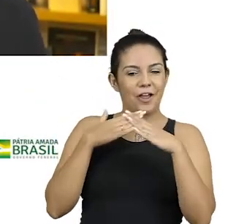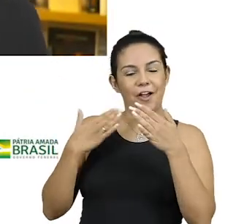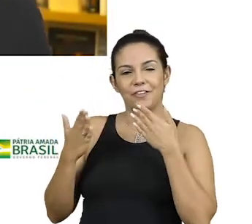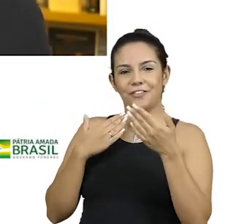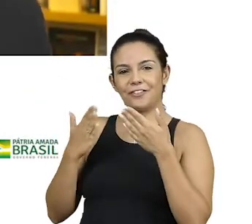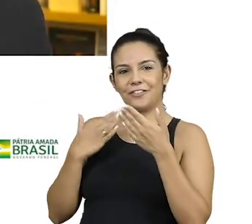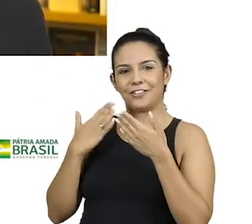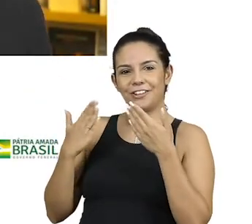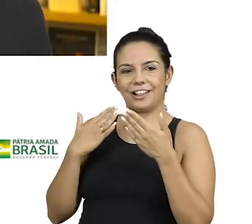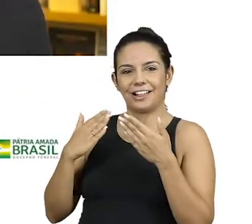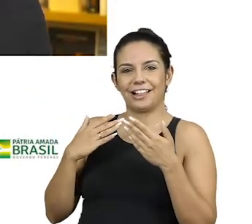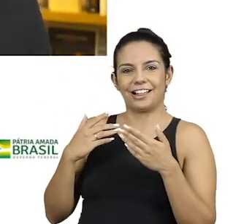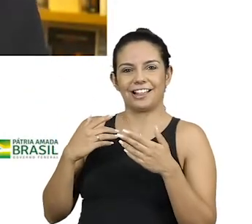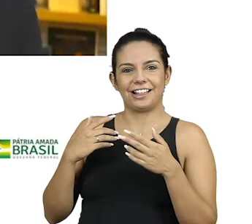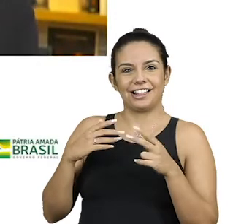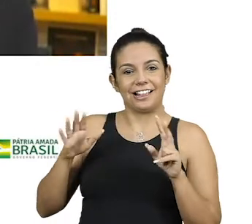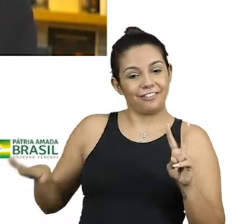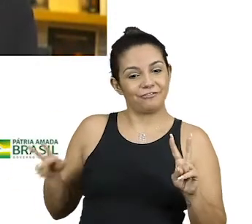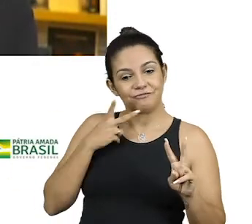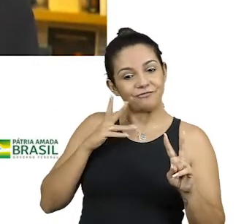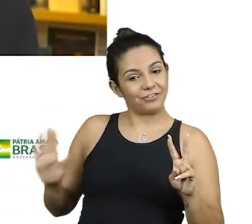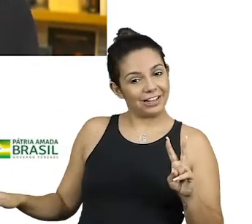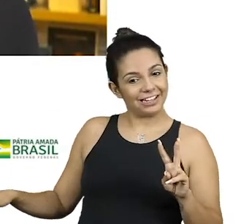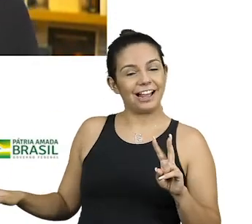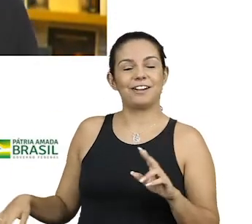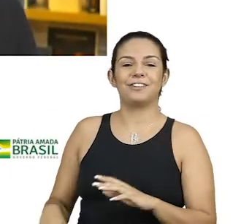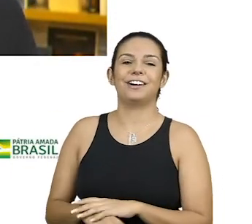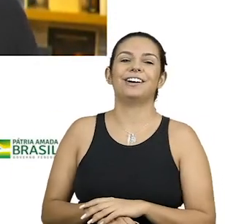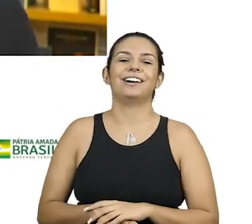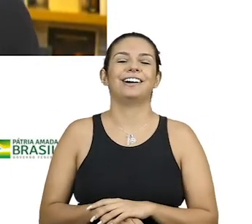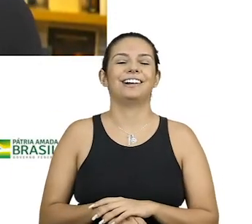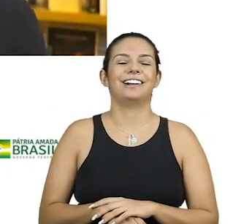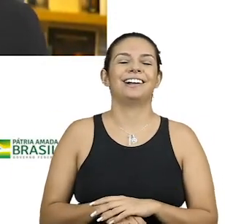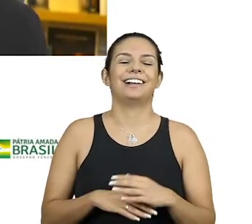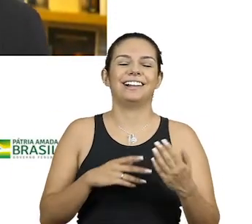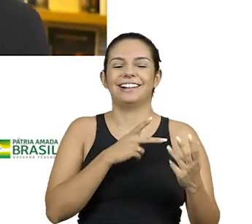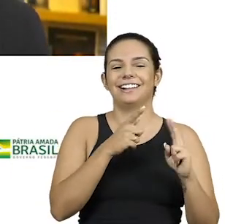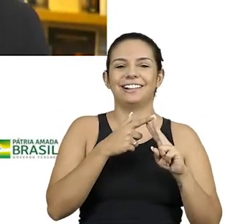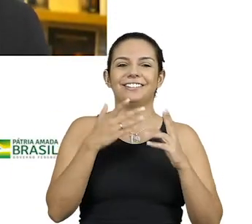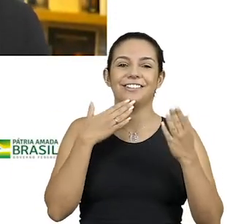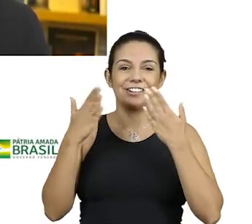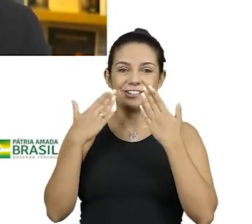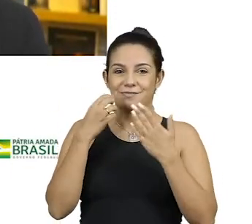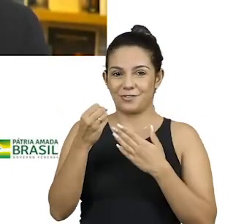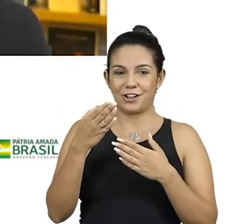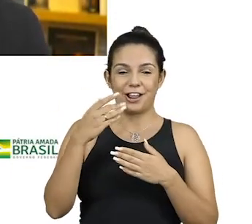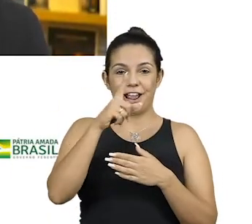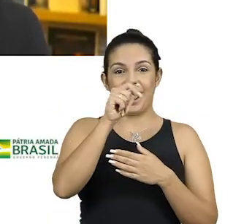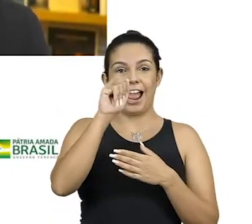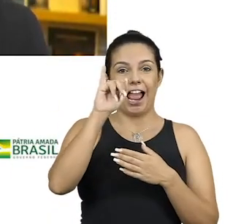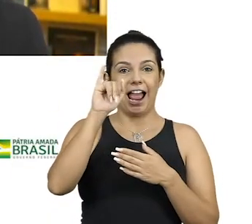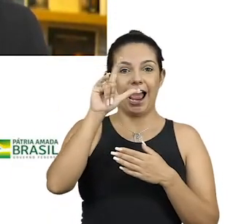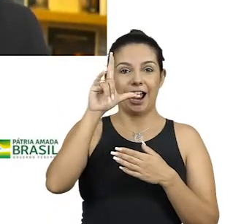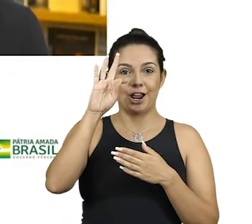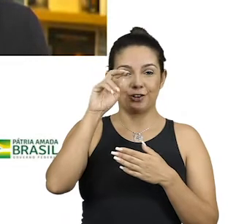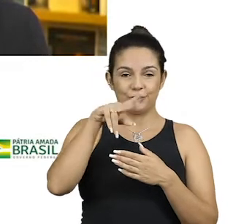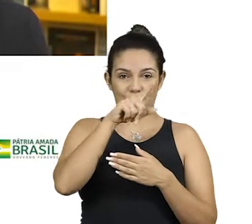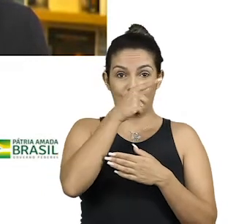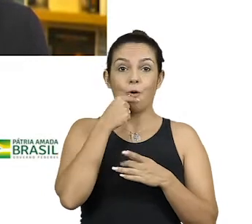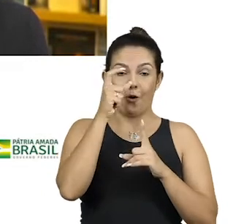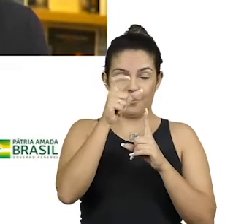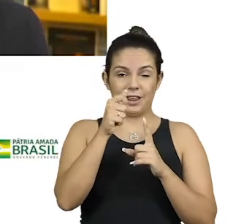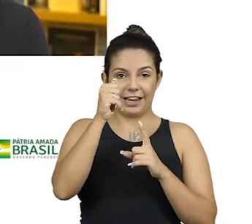conversa boa dessa foi com Ailton Krenak. Com o Krenak, que tem aquela